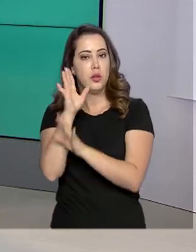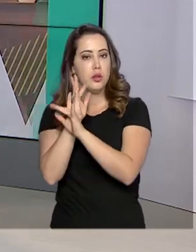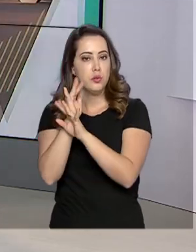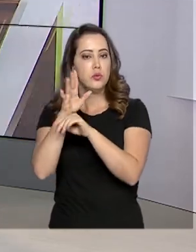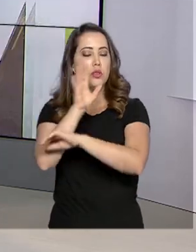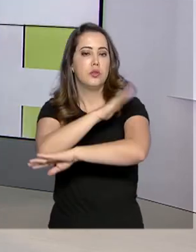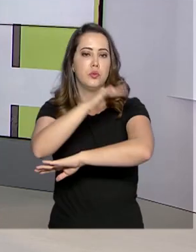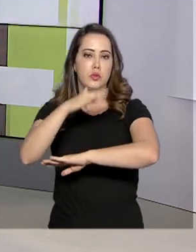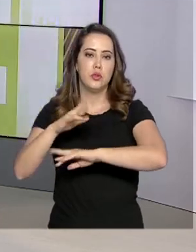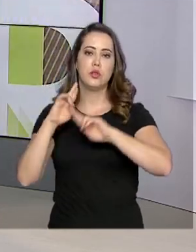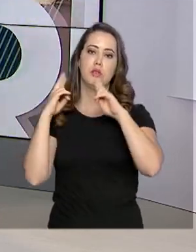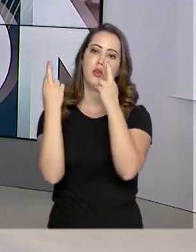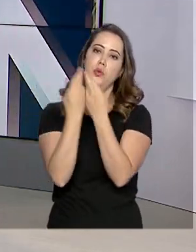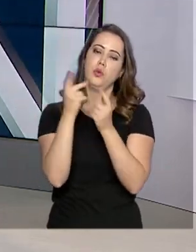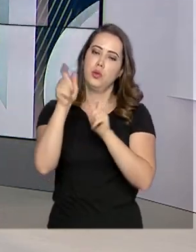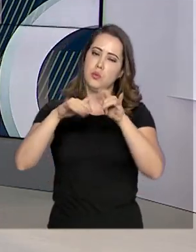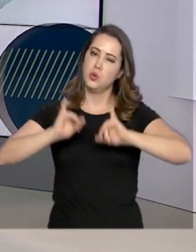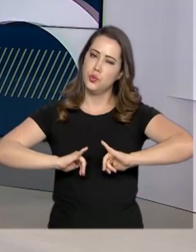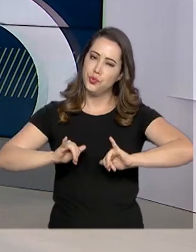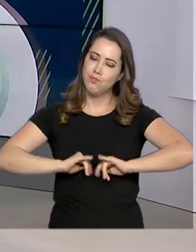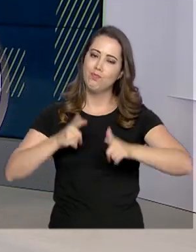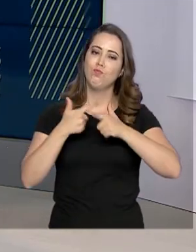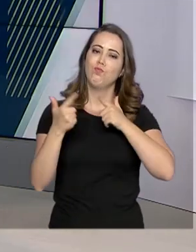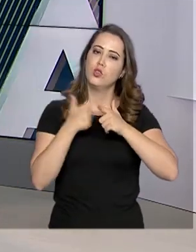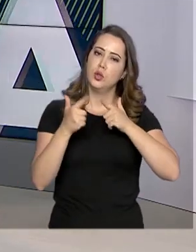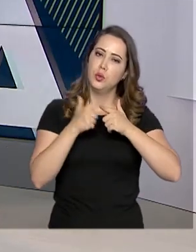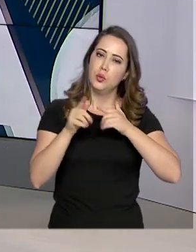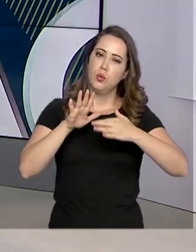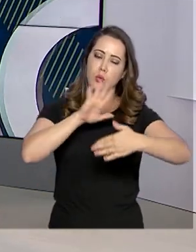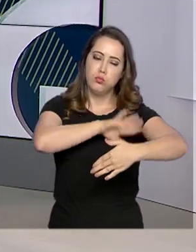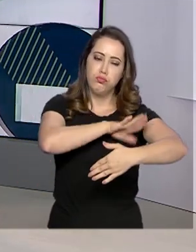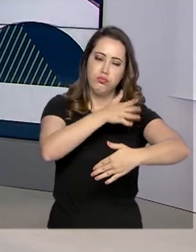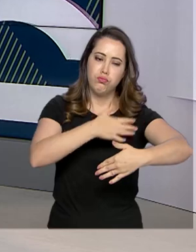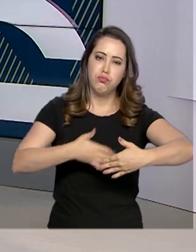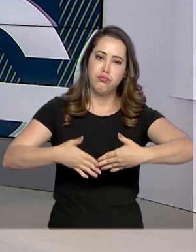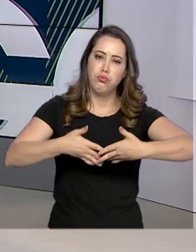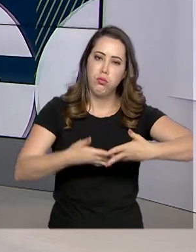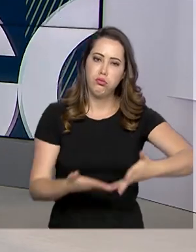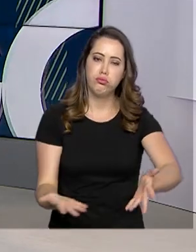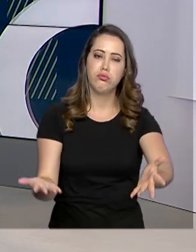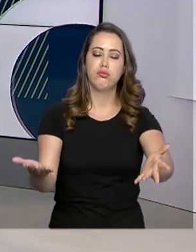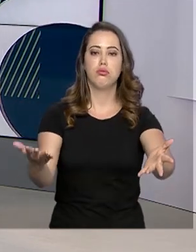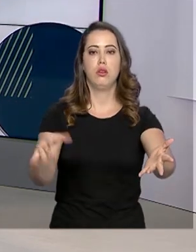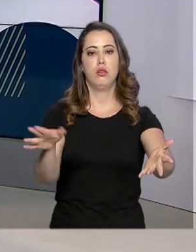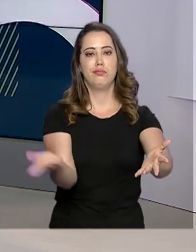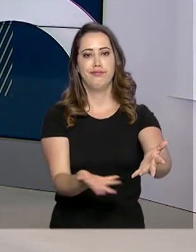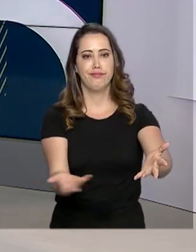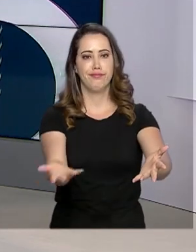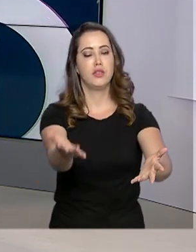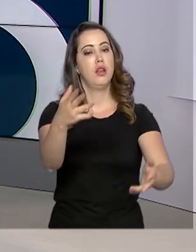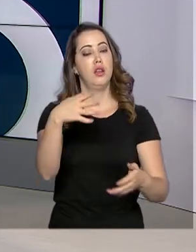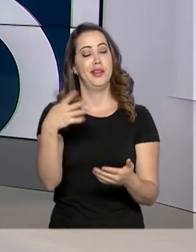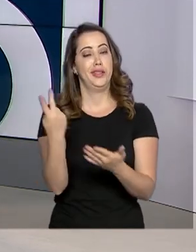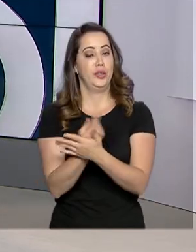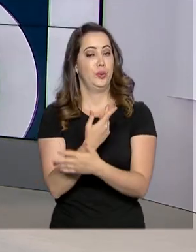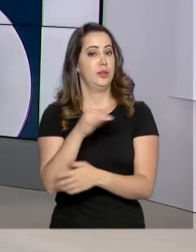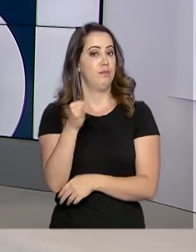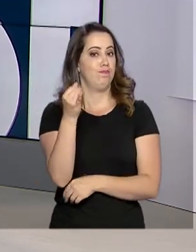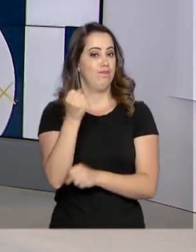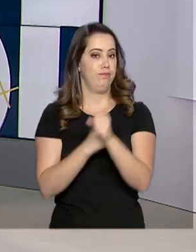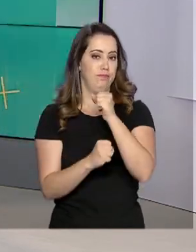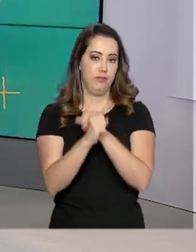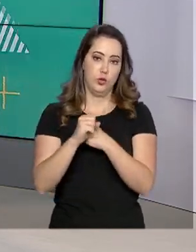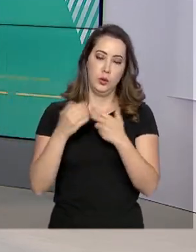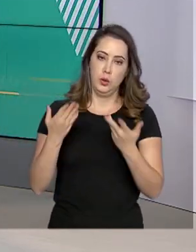familiares das vítimas do rompimento da barragem do Córrego do Feijão, ocorrido em janeiro do ano passado. Segundo o Bento Albuquerque, o